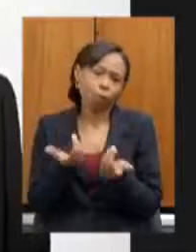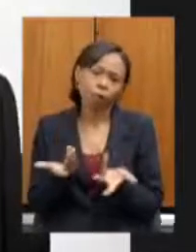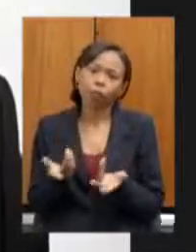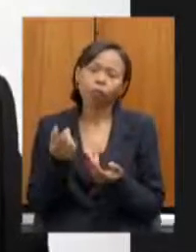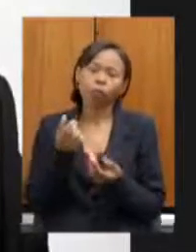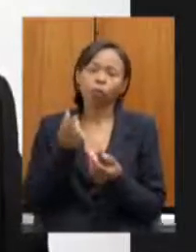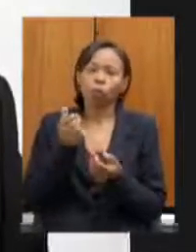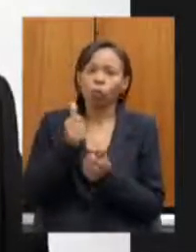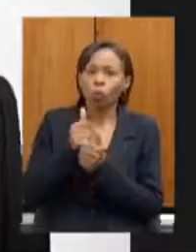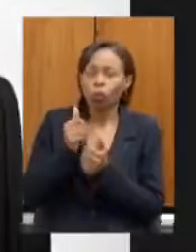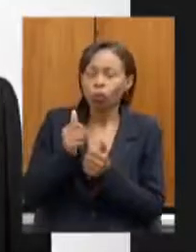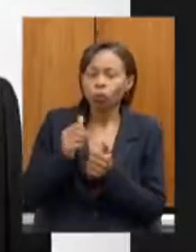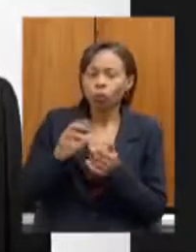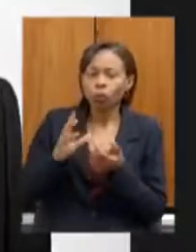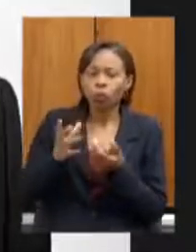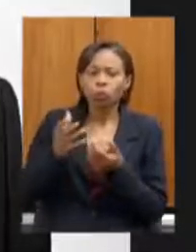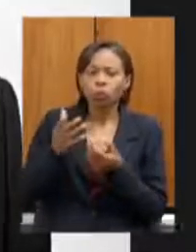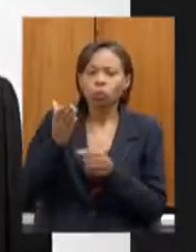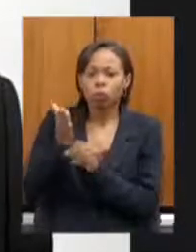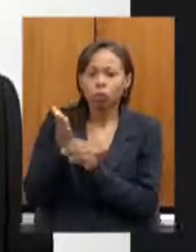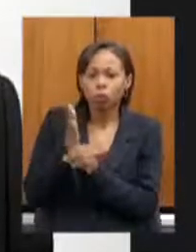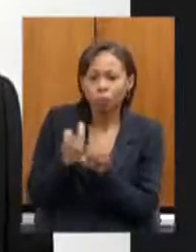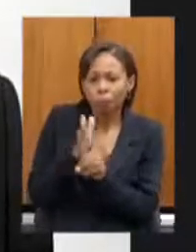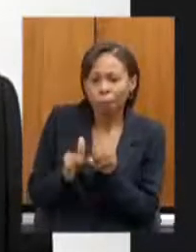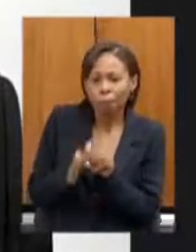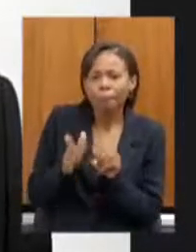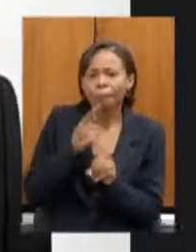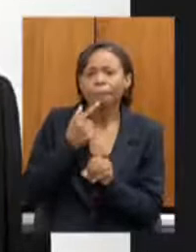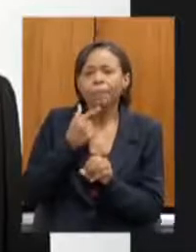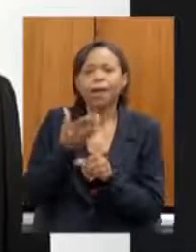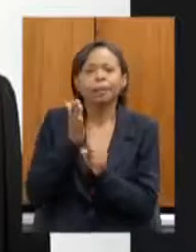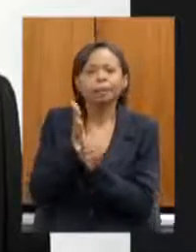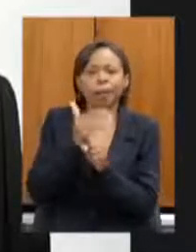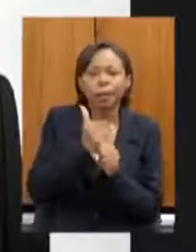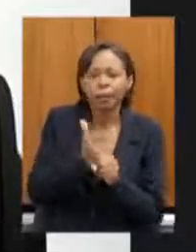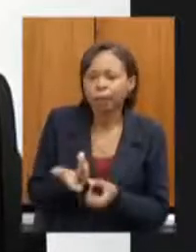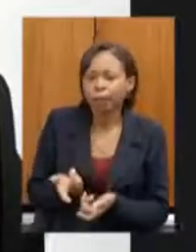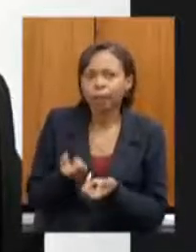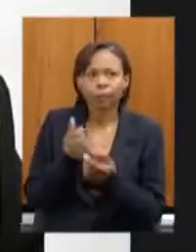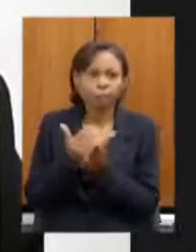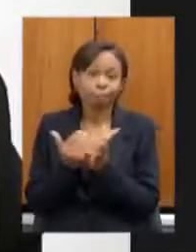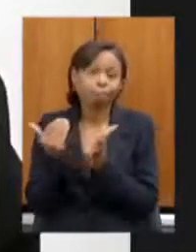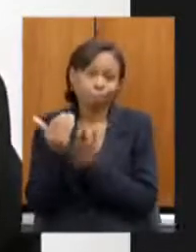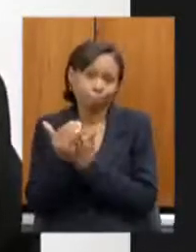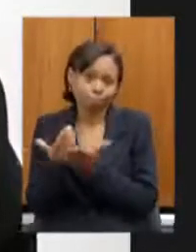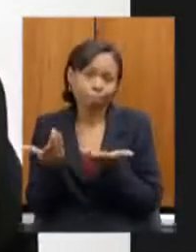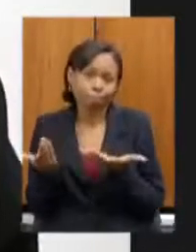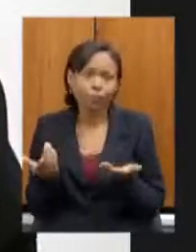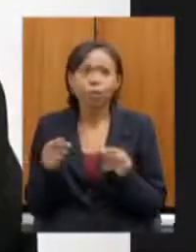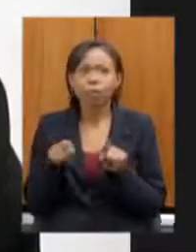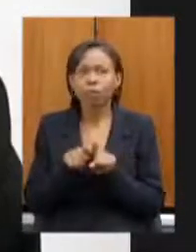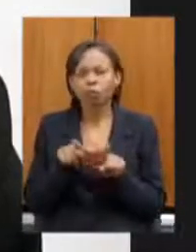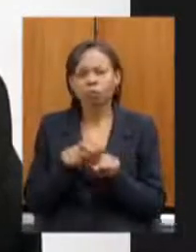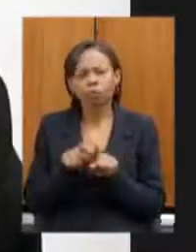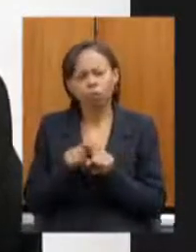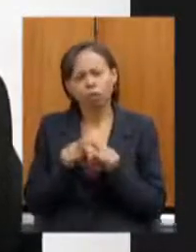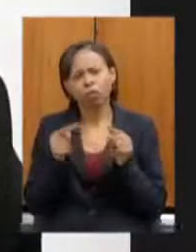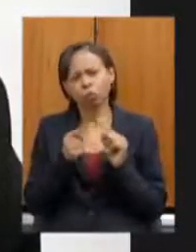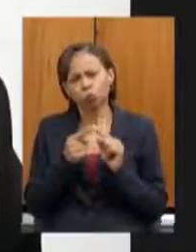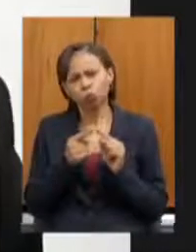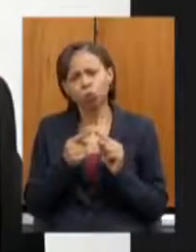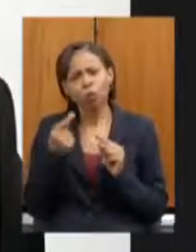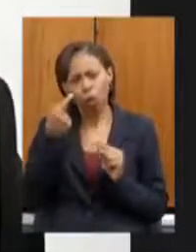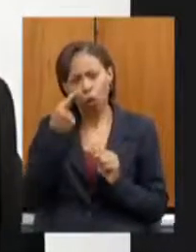o senhor João para a dona Maria e da mesma forma paralelo a isso dentro dessa sintonia eu